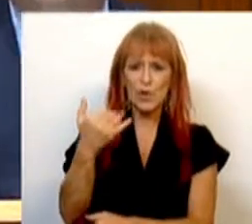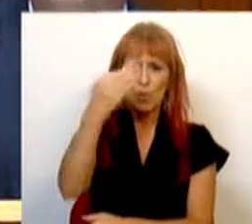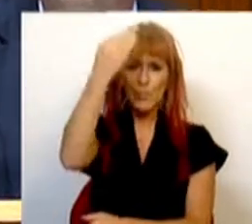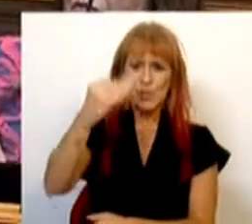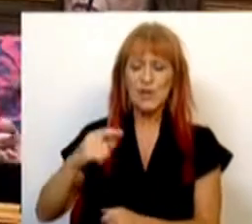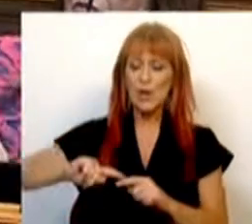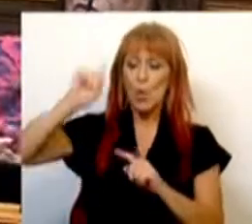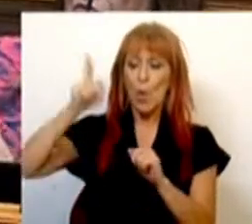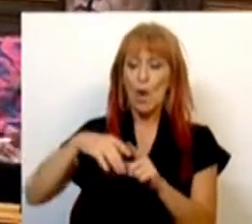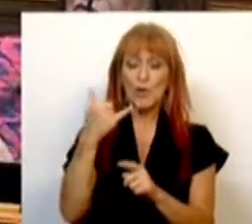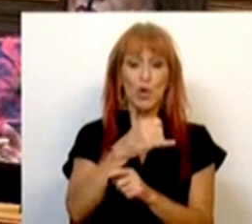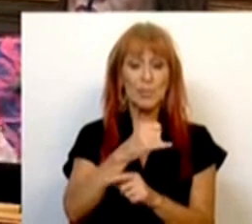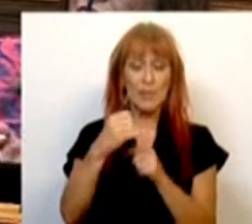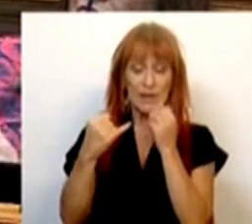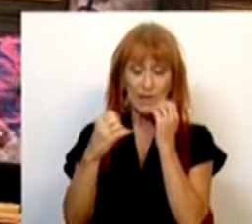2022.